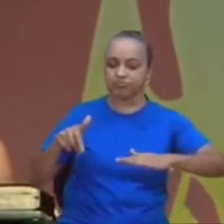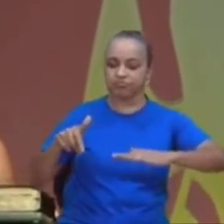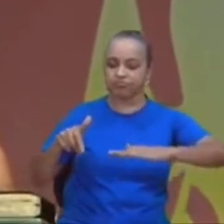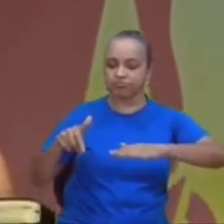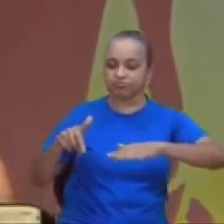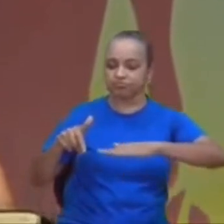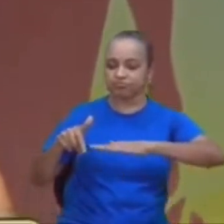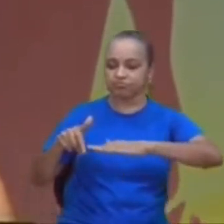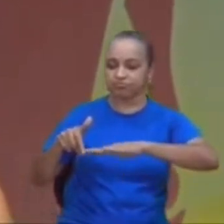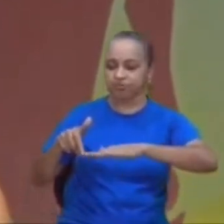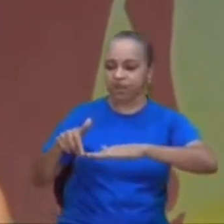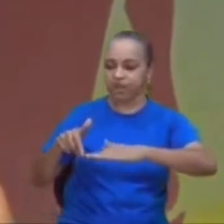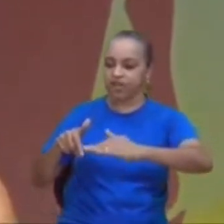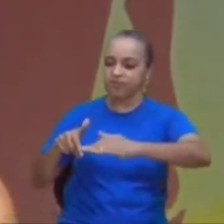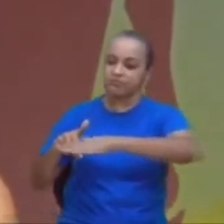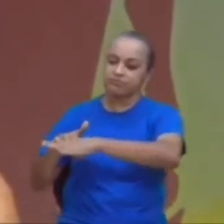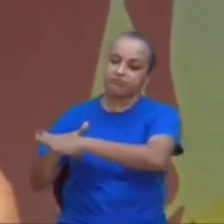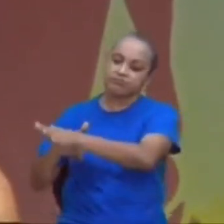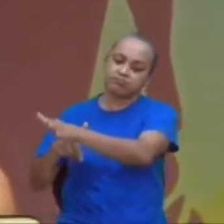aí lá ele fez um retorno,